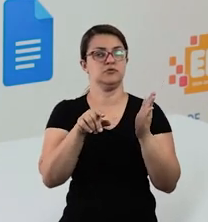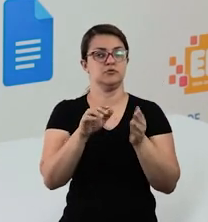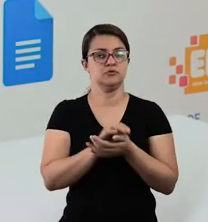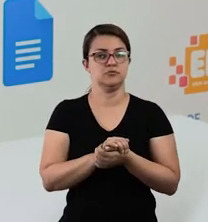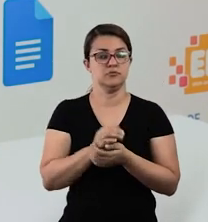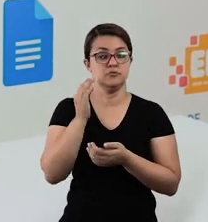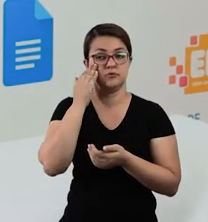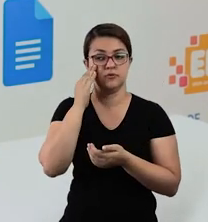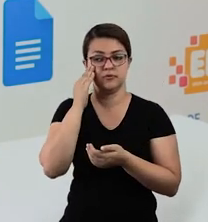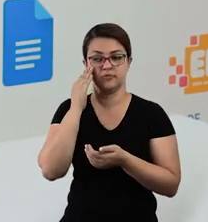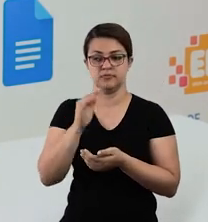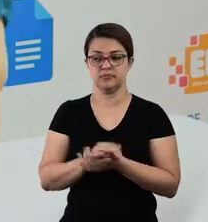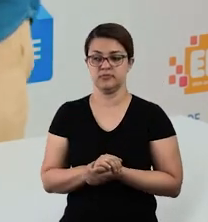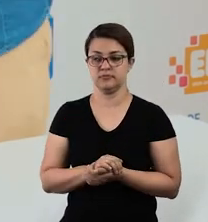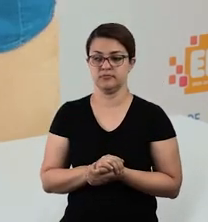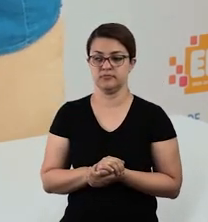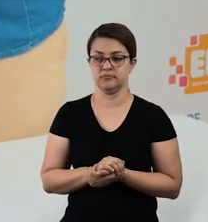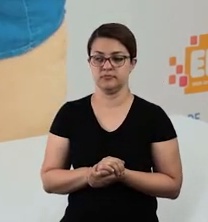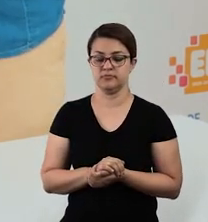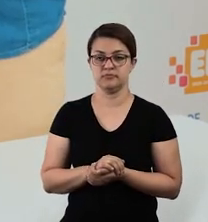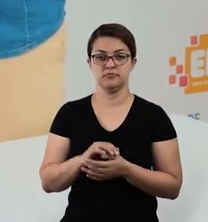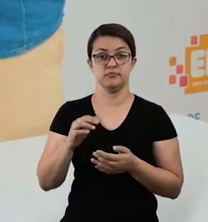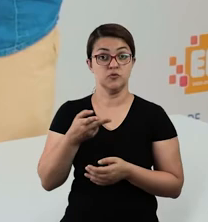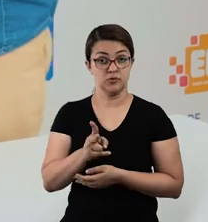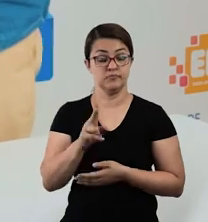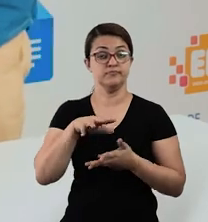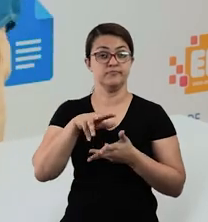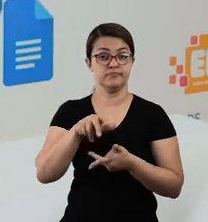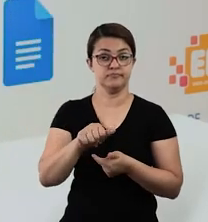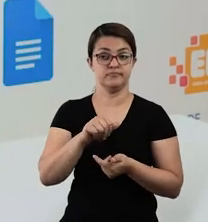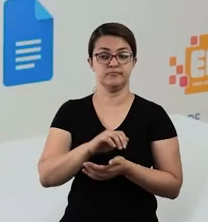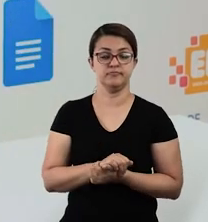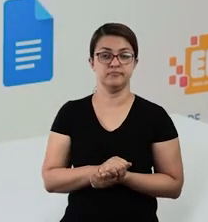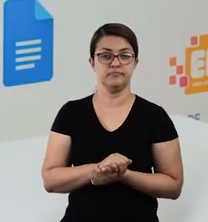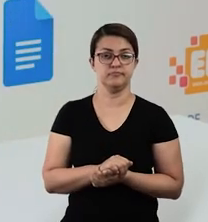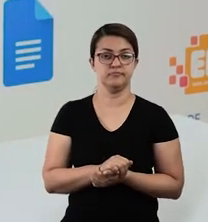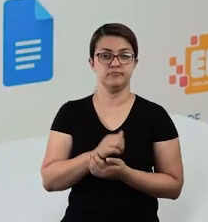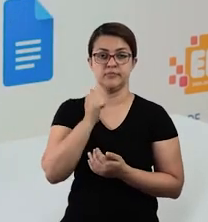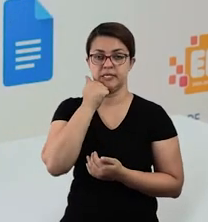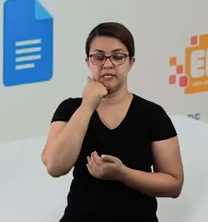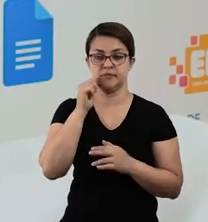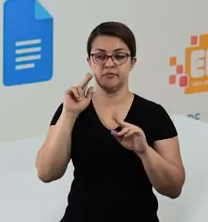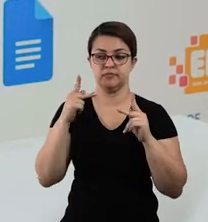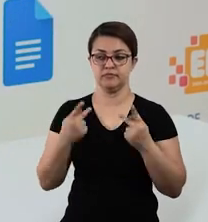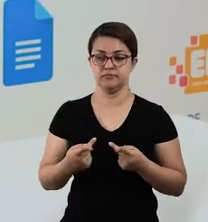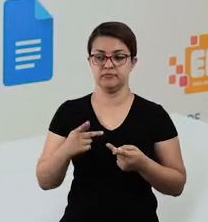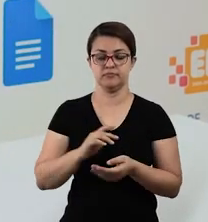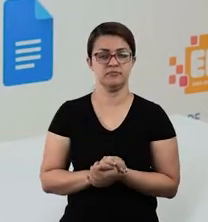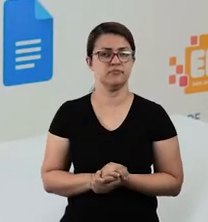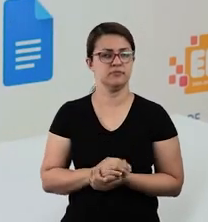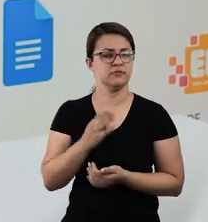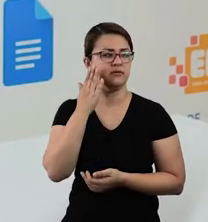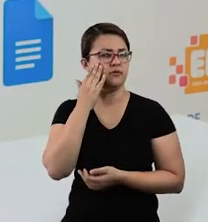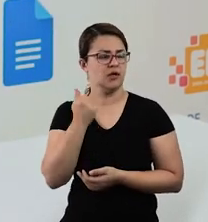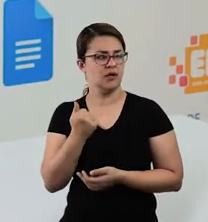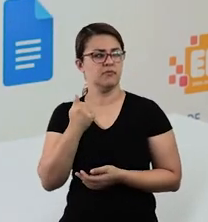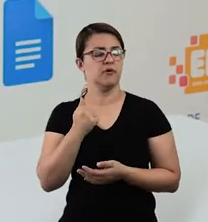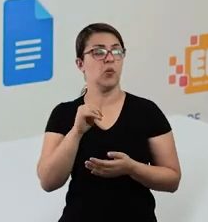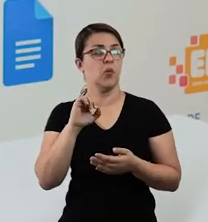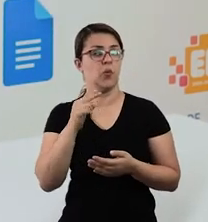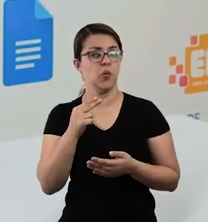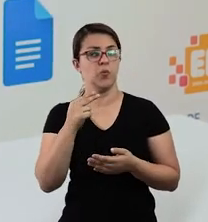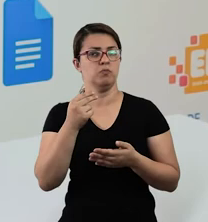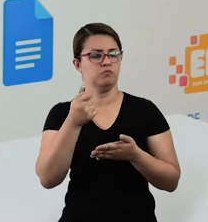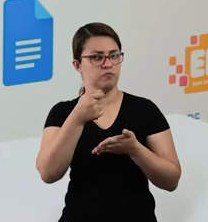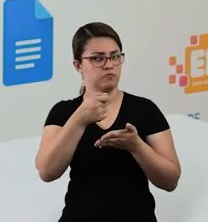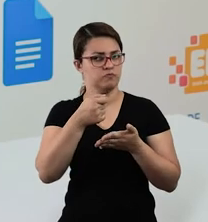e vamos continuar? A geografia, ciências humanas. Vamos lá? Todo mundo aqui já deve ter visto